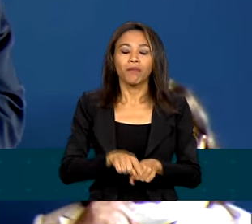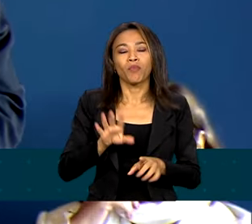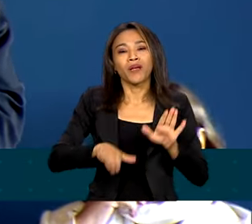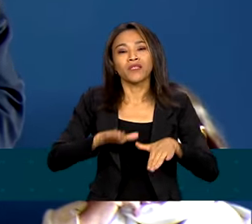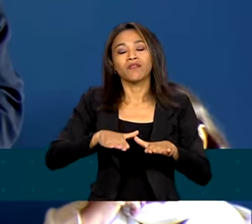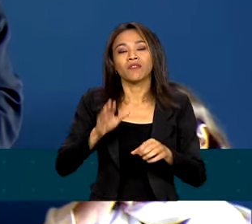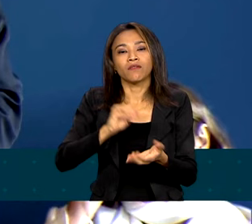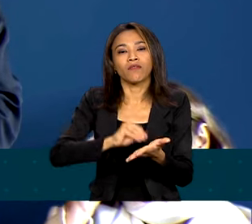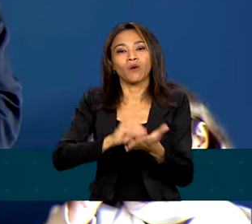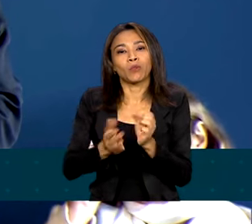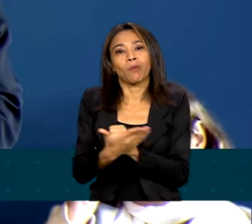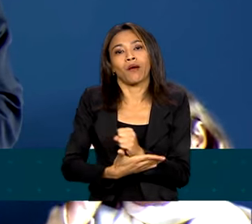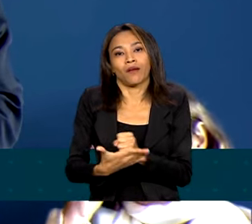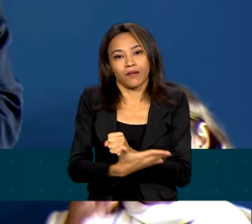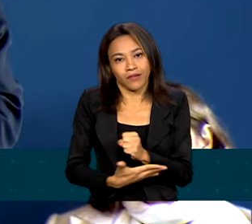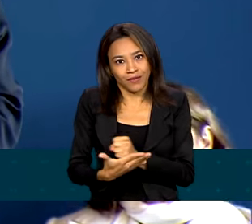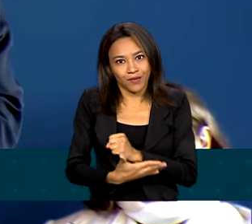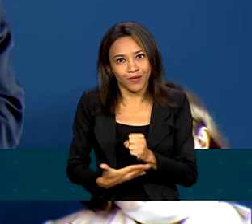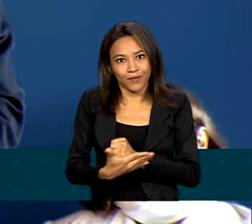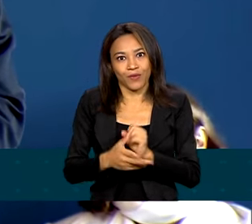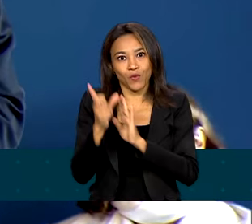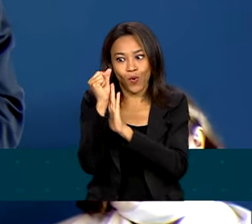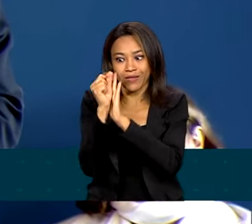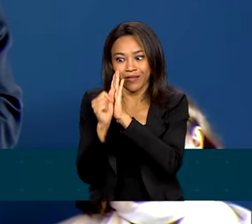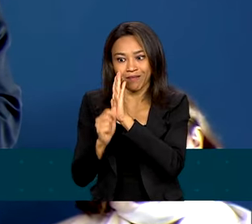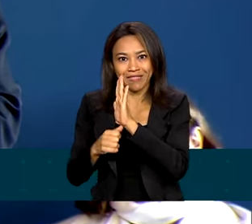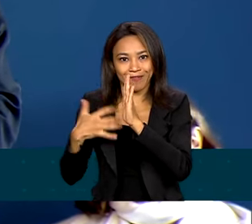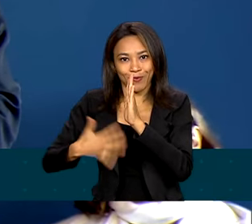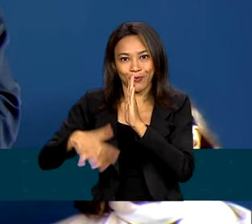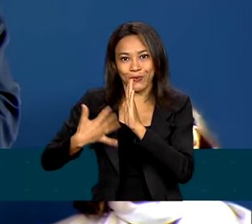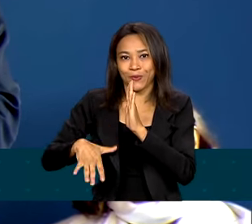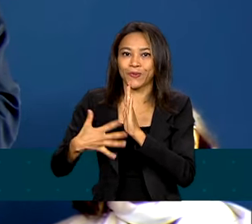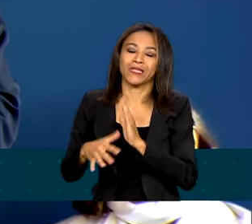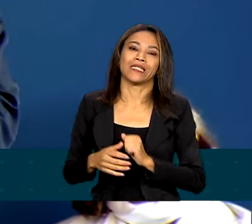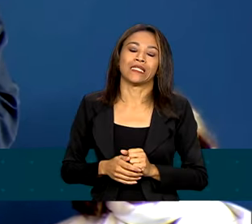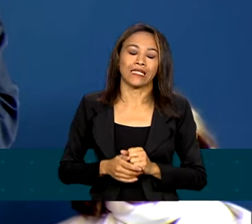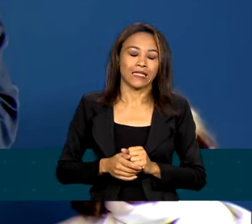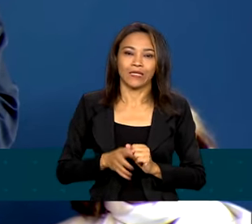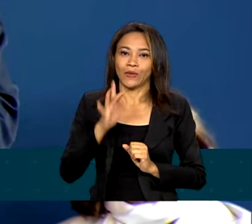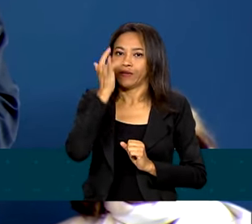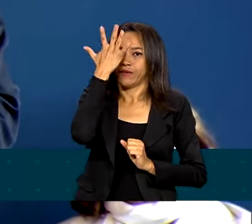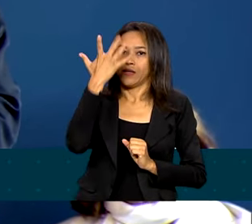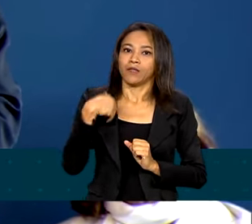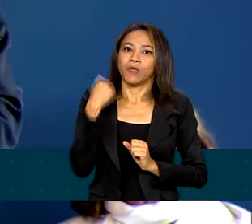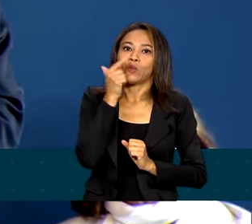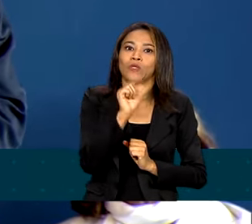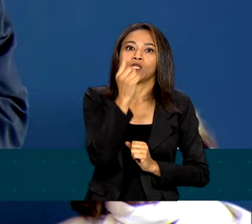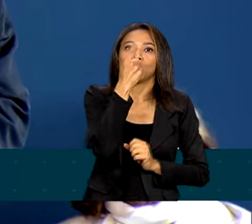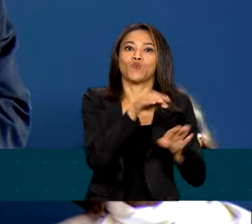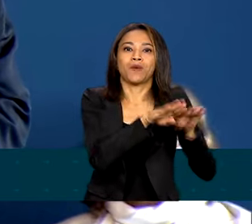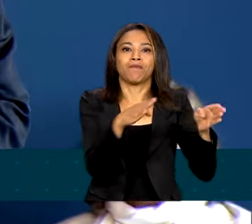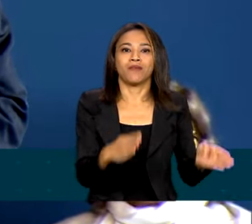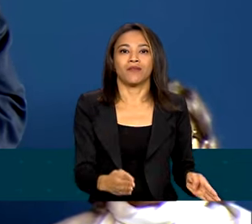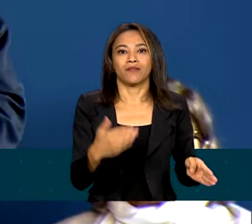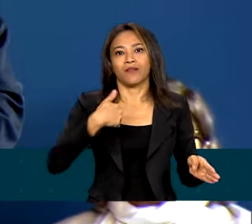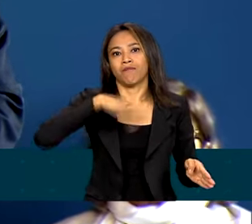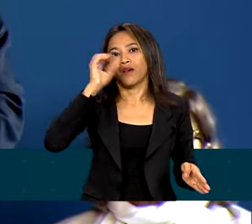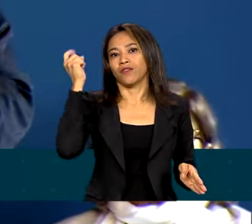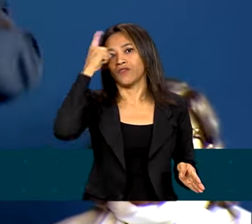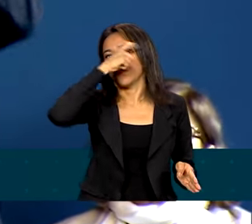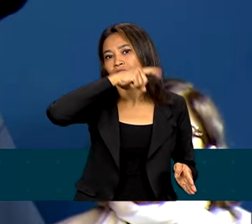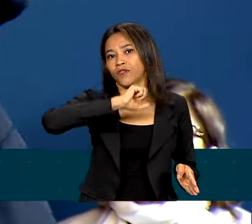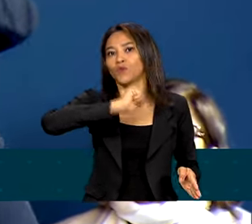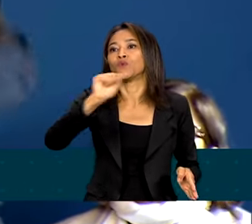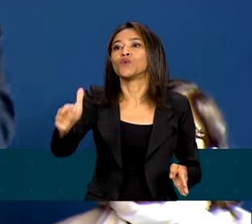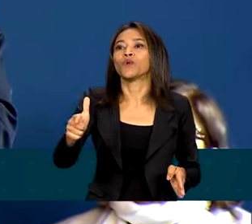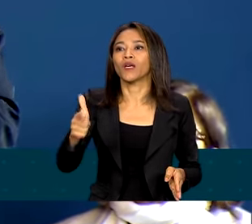básico. E a disputa orçamentária sempre é muito dura. Às vezes, para conseguir uma mesa, é mais difícil do que